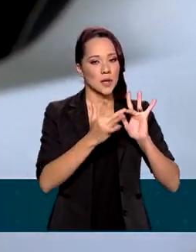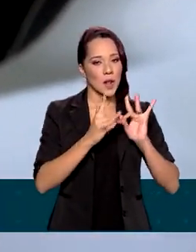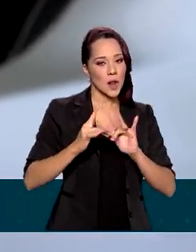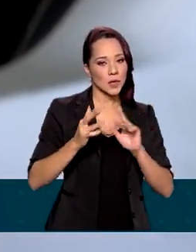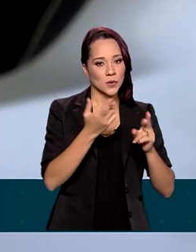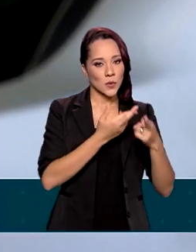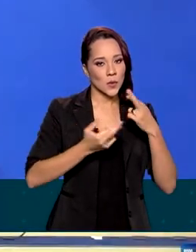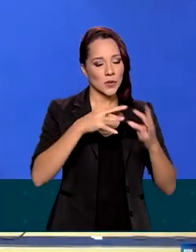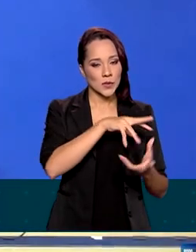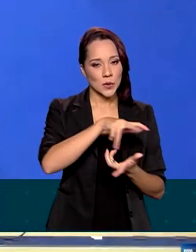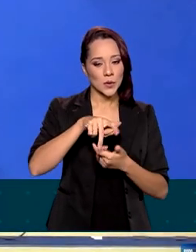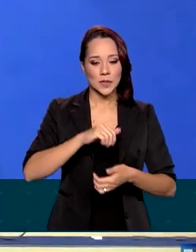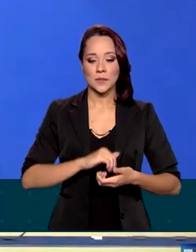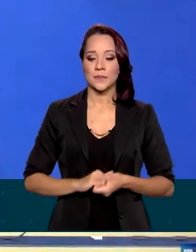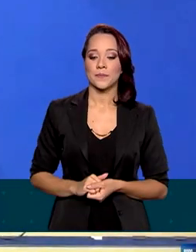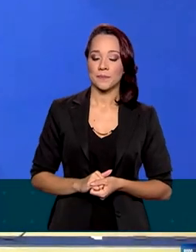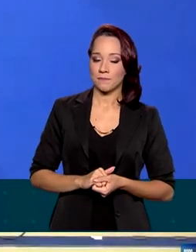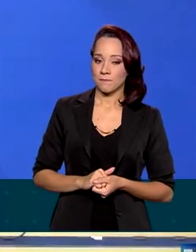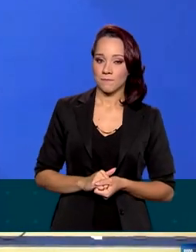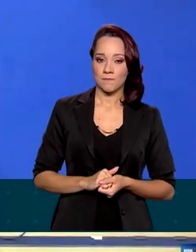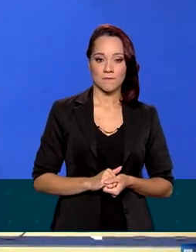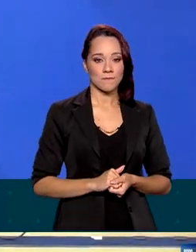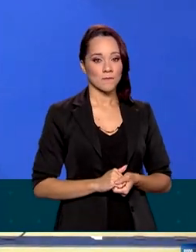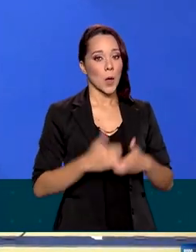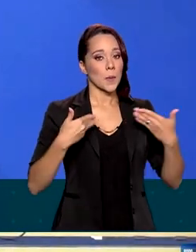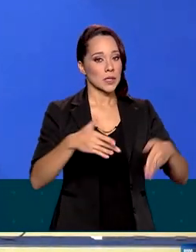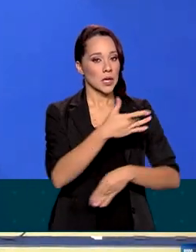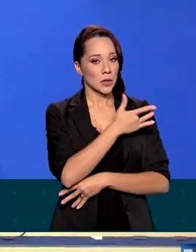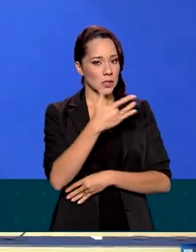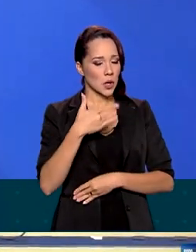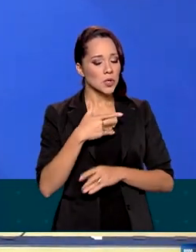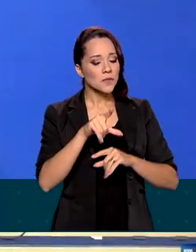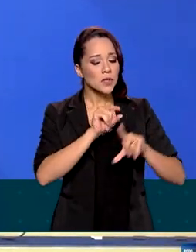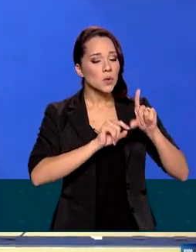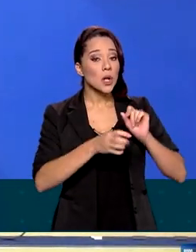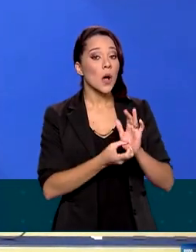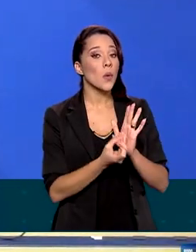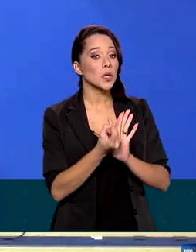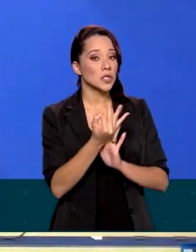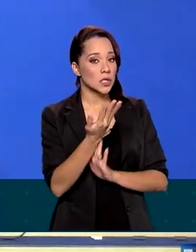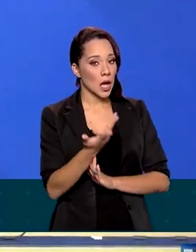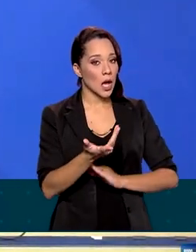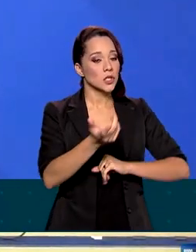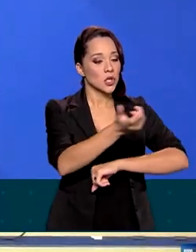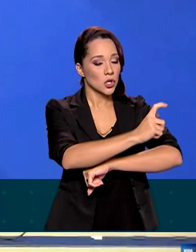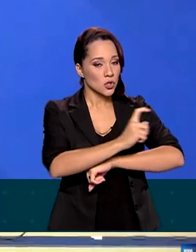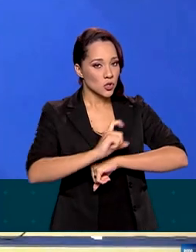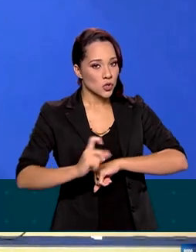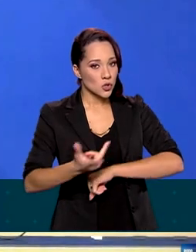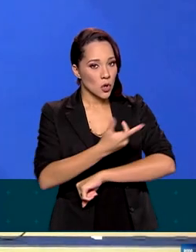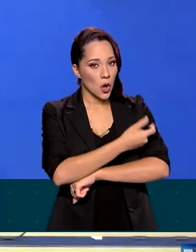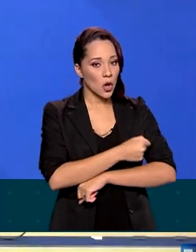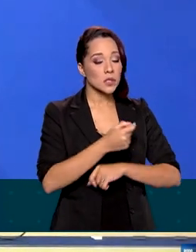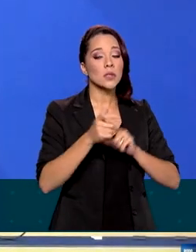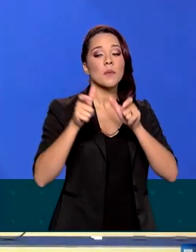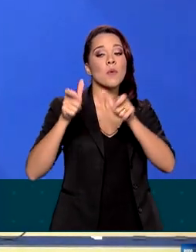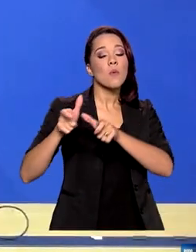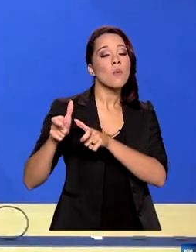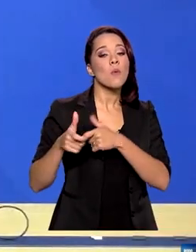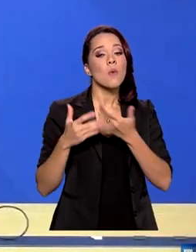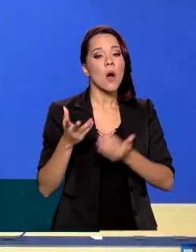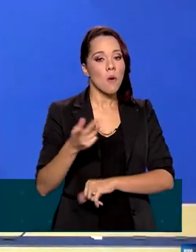Exteriores. O Ministério da Saúde definirá os quantitativos e os destinatários dos